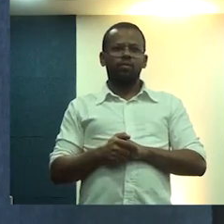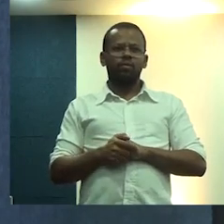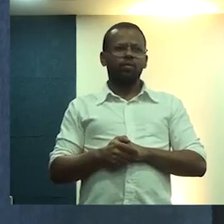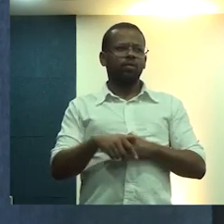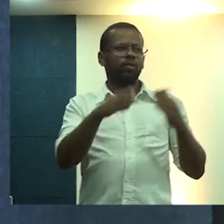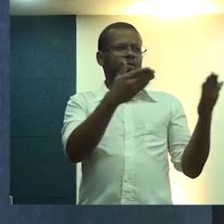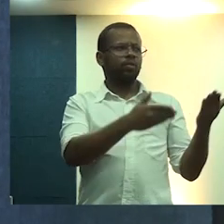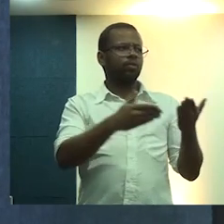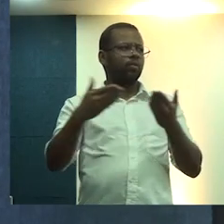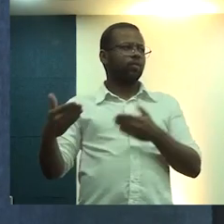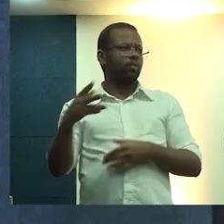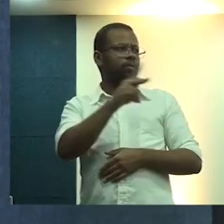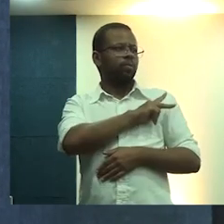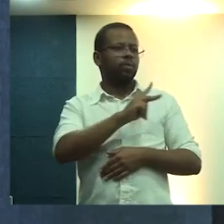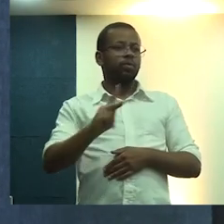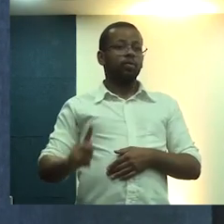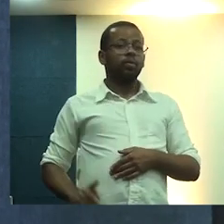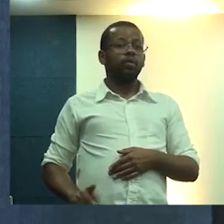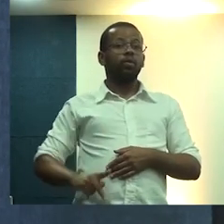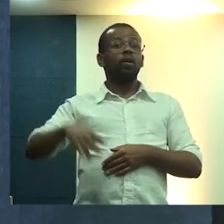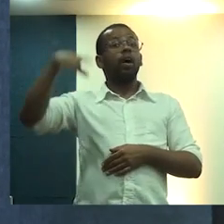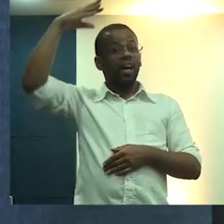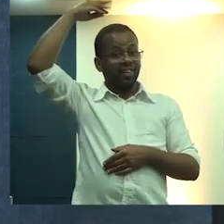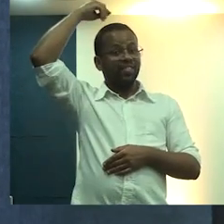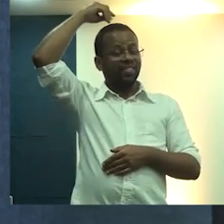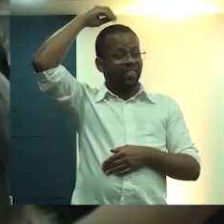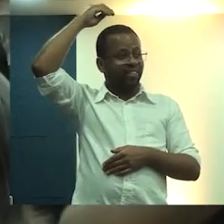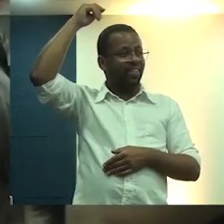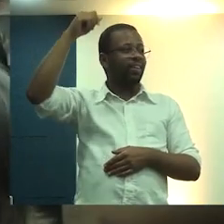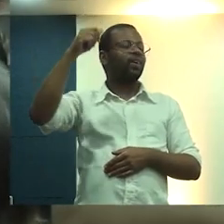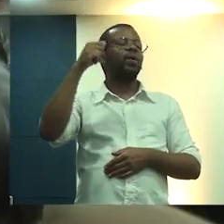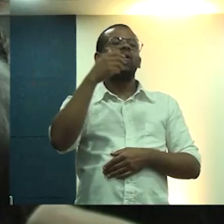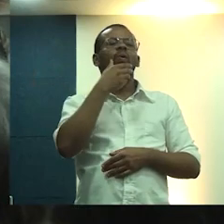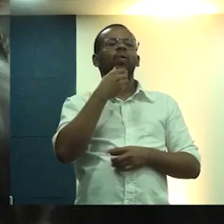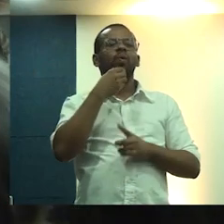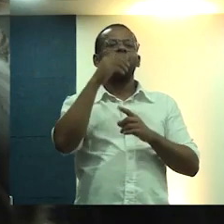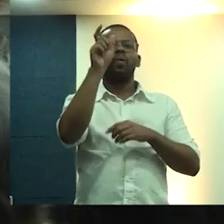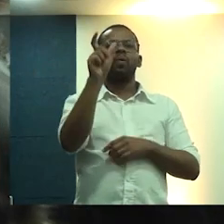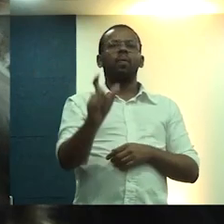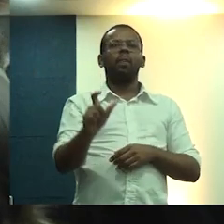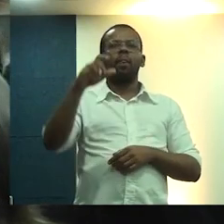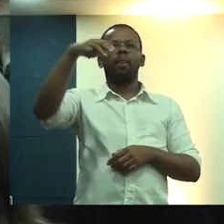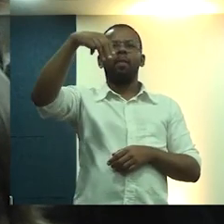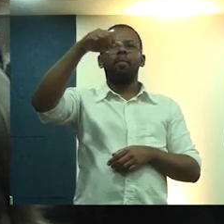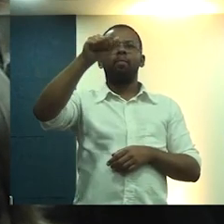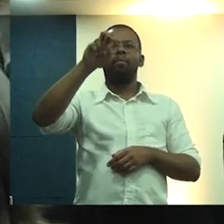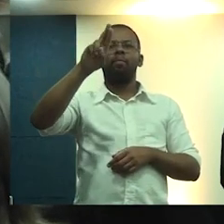Convidamos ao prefeito de São Cristóvão, o senhor Marcos Santana.